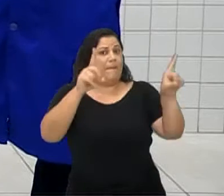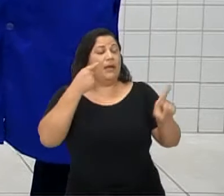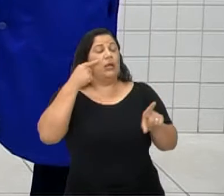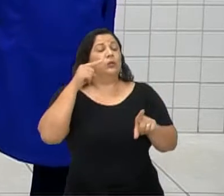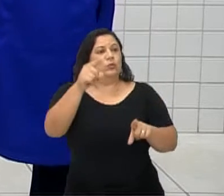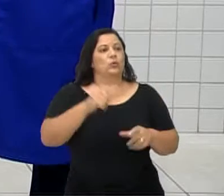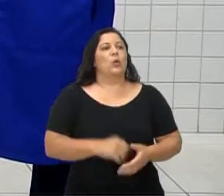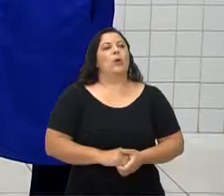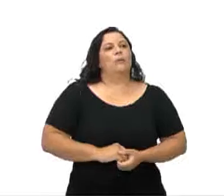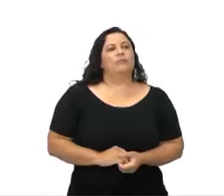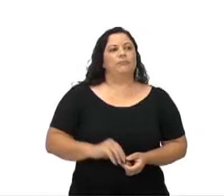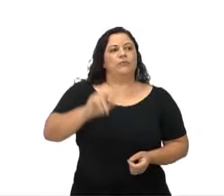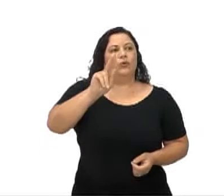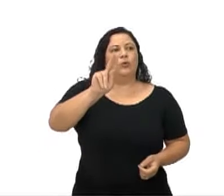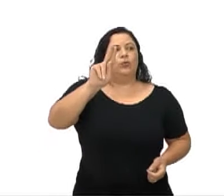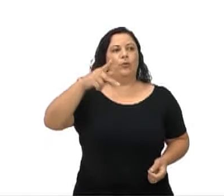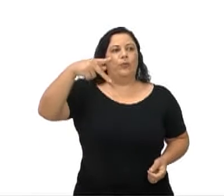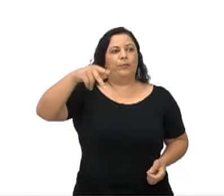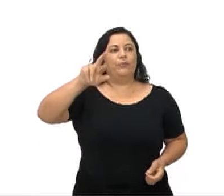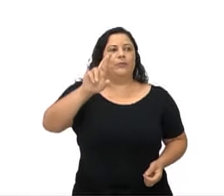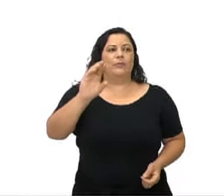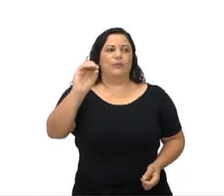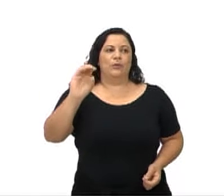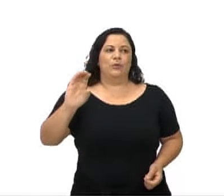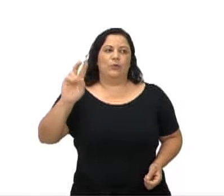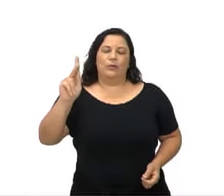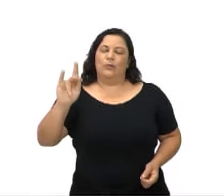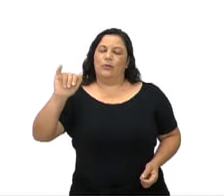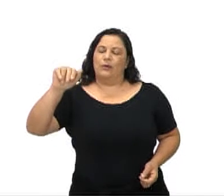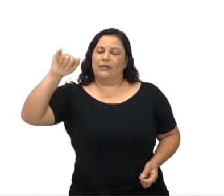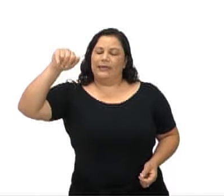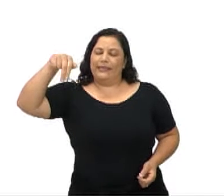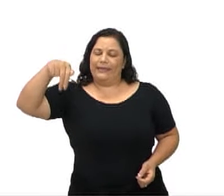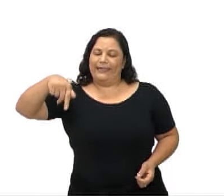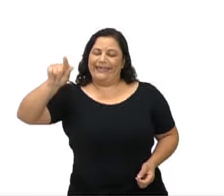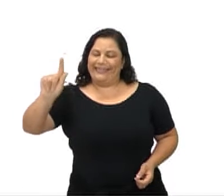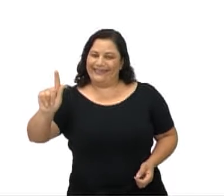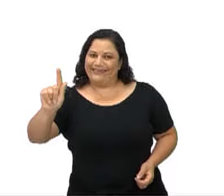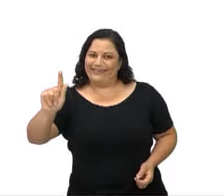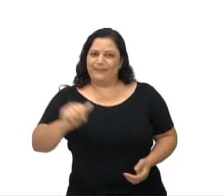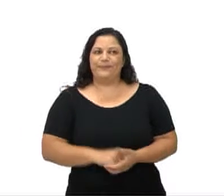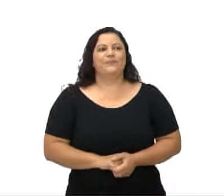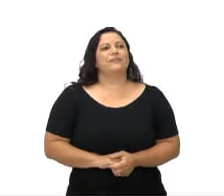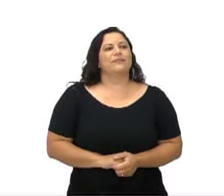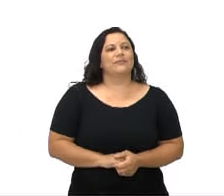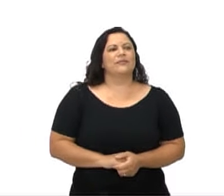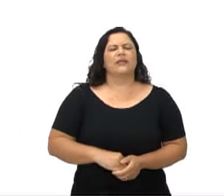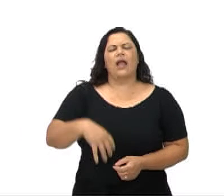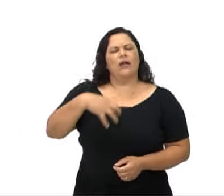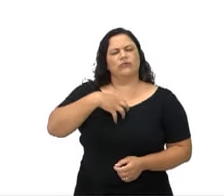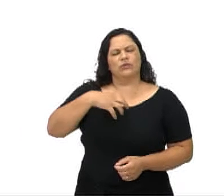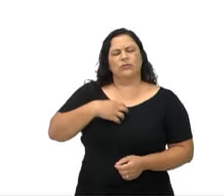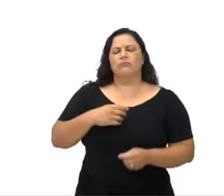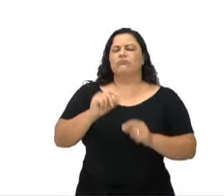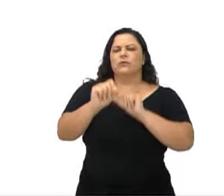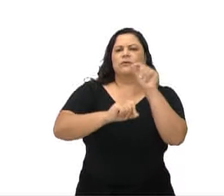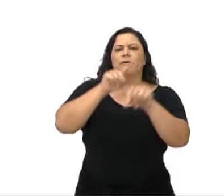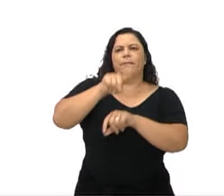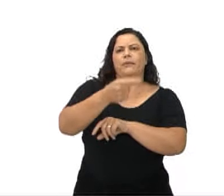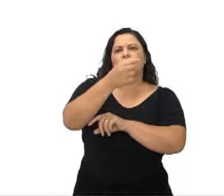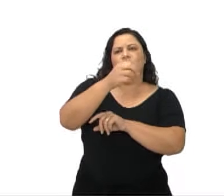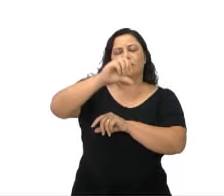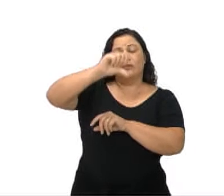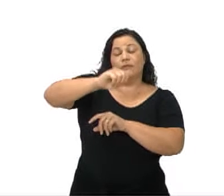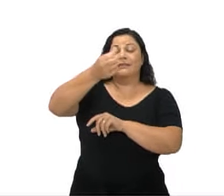o Up Rocking é um estilo de dança urbana criado na segunda metade da década de 60, por Huber Band e Apache,